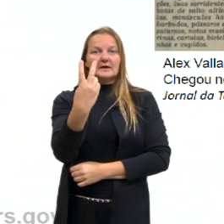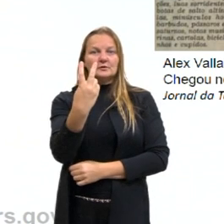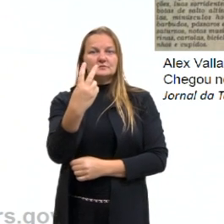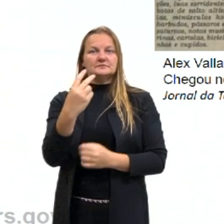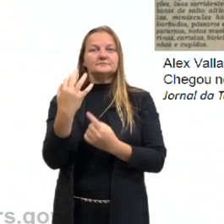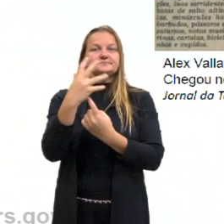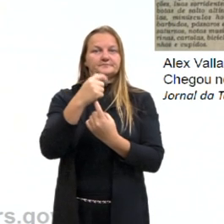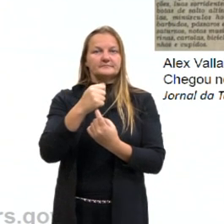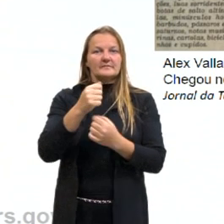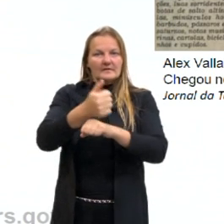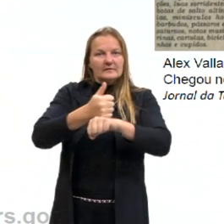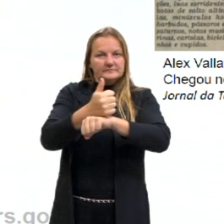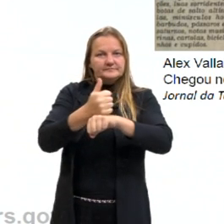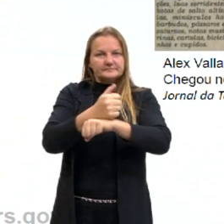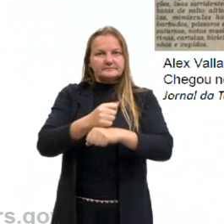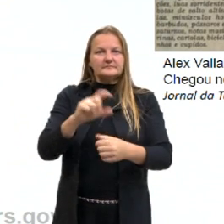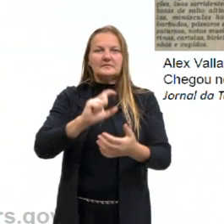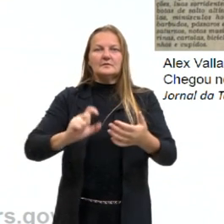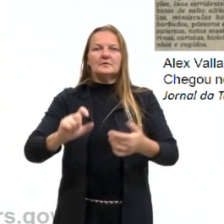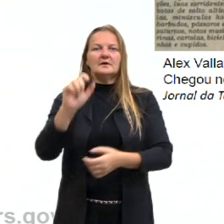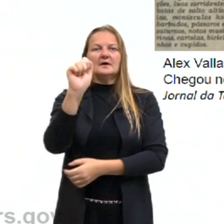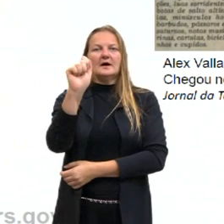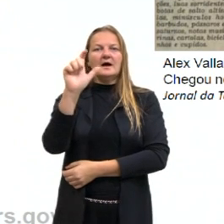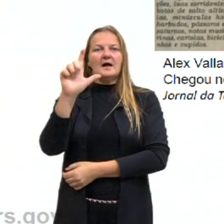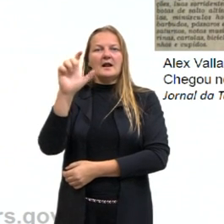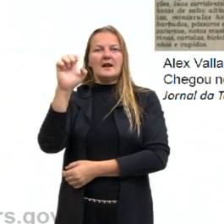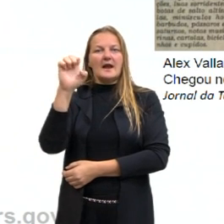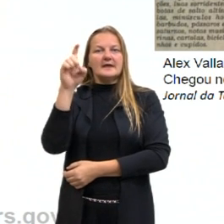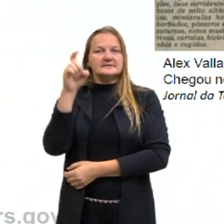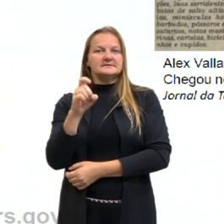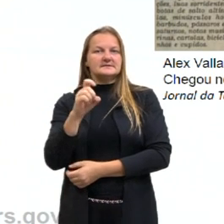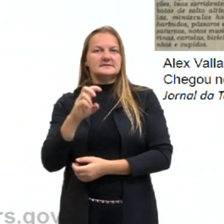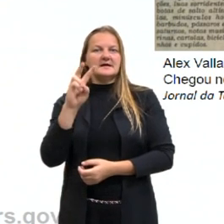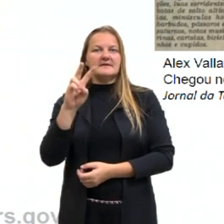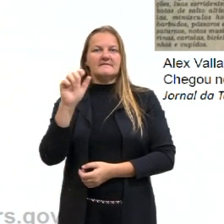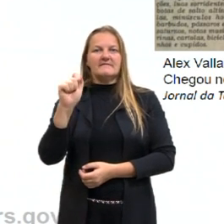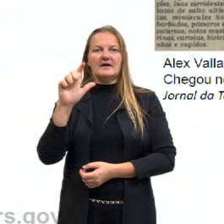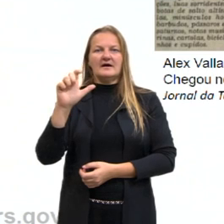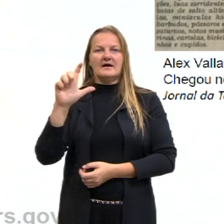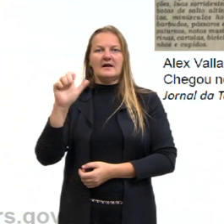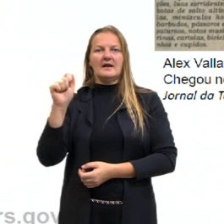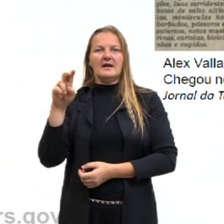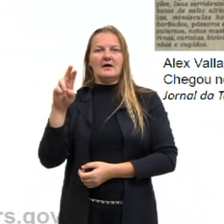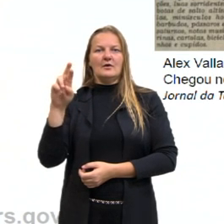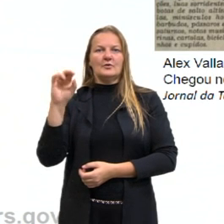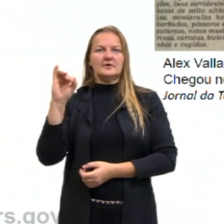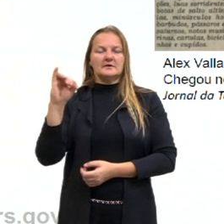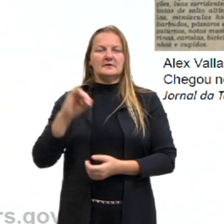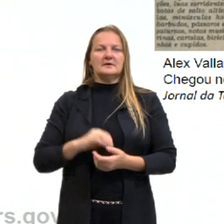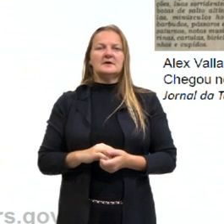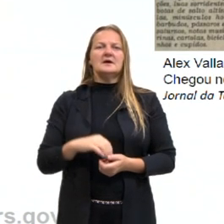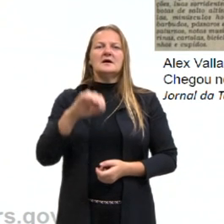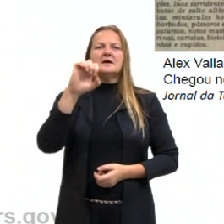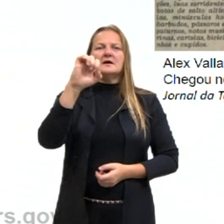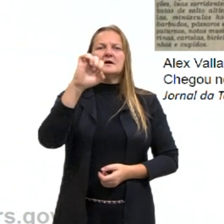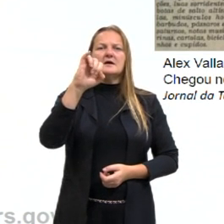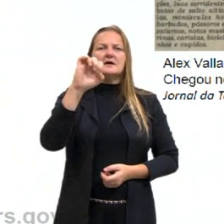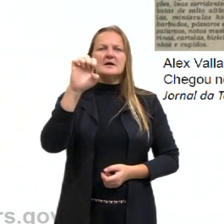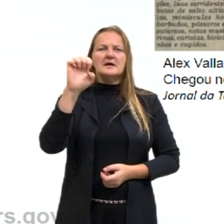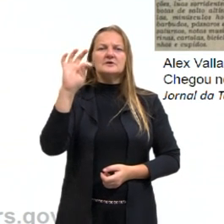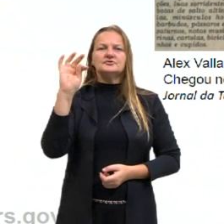bastante. O primeiro é o Alex Valawi, ele é natural da Etiópia, ele chegou no Brasil em